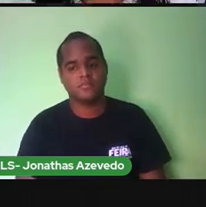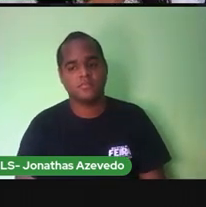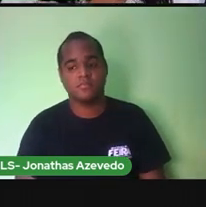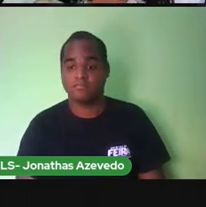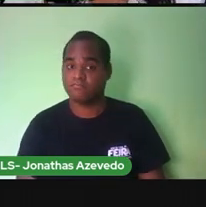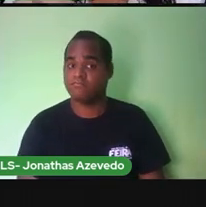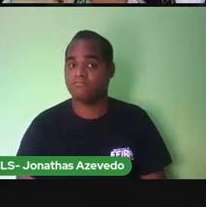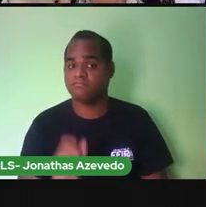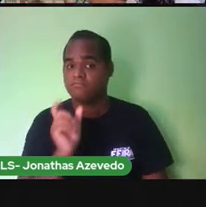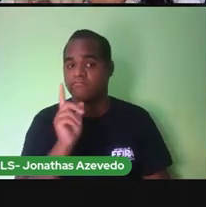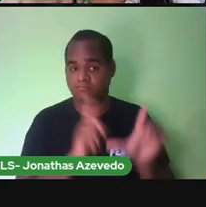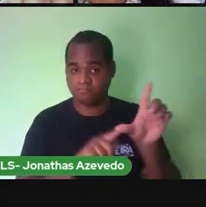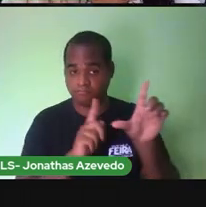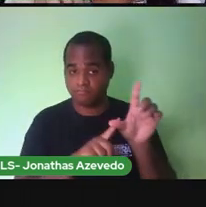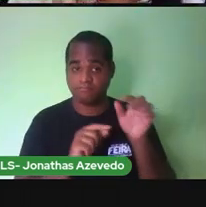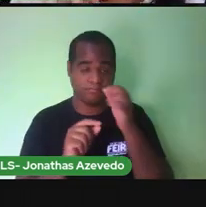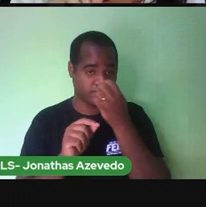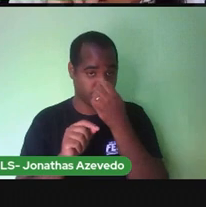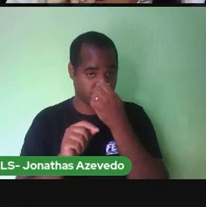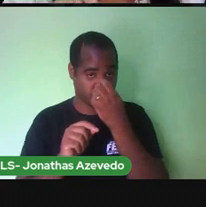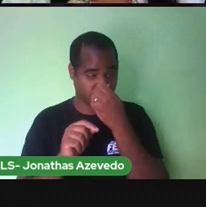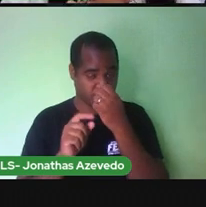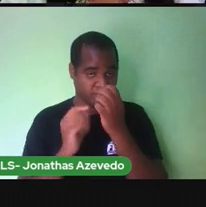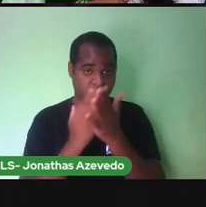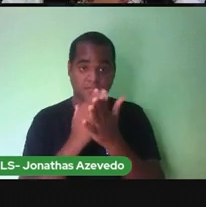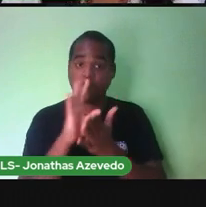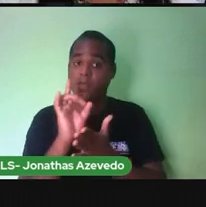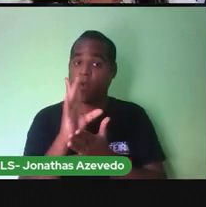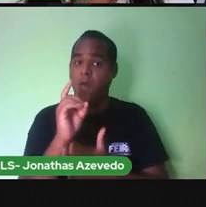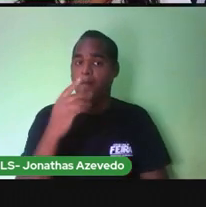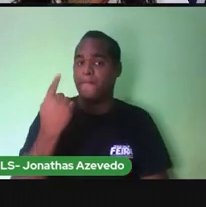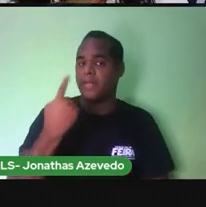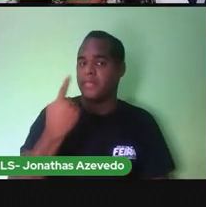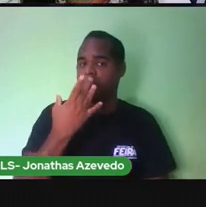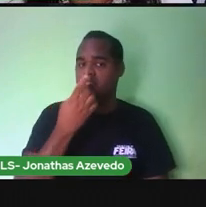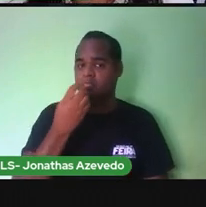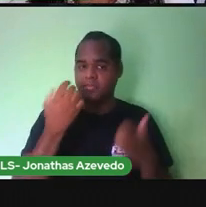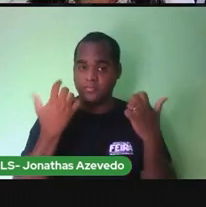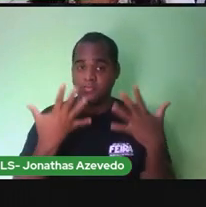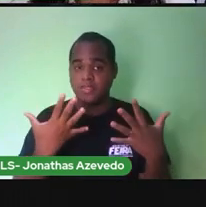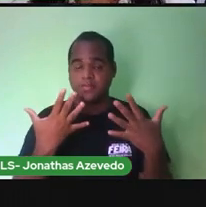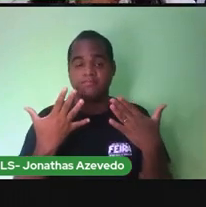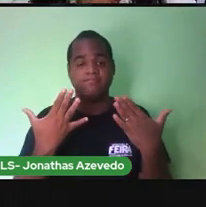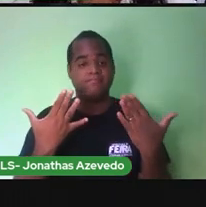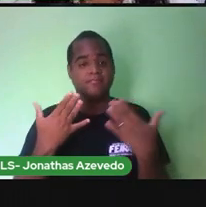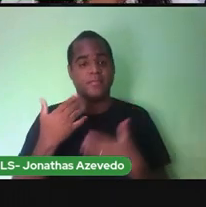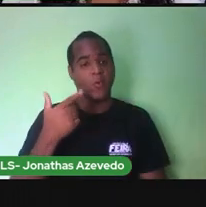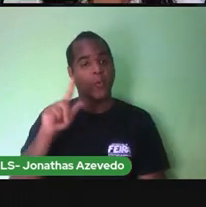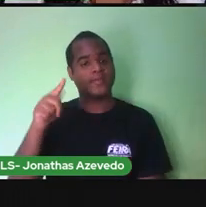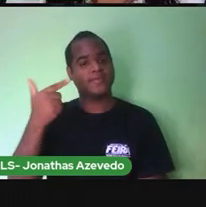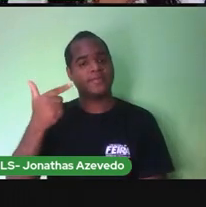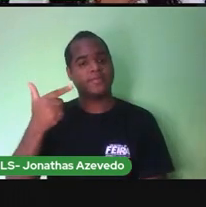Nós trocamos Duas letrinhas na primeira Duas letrinhas na segunda